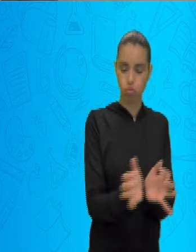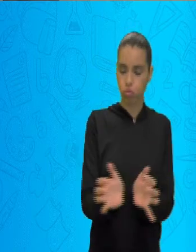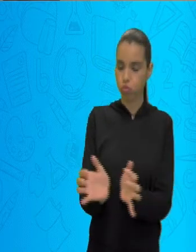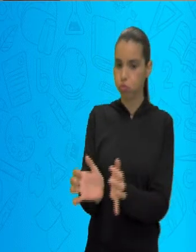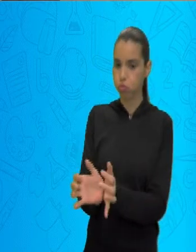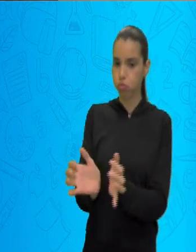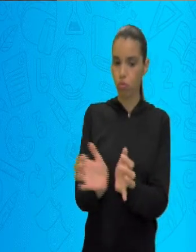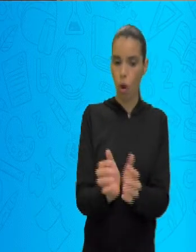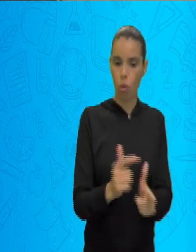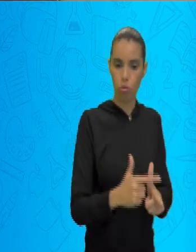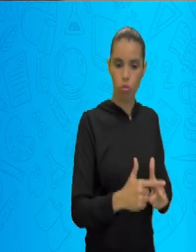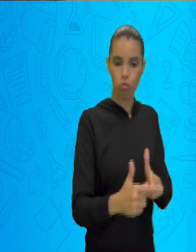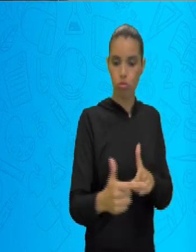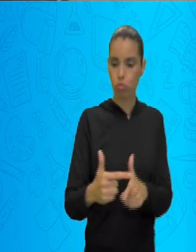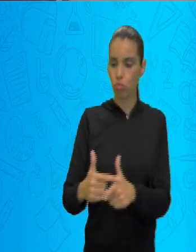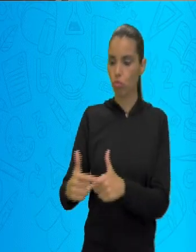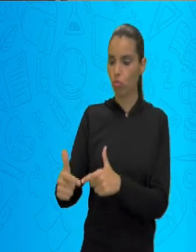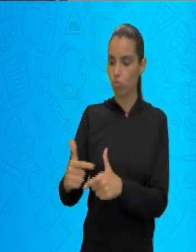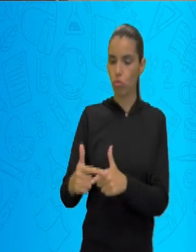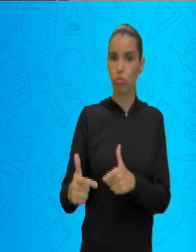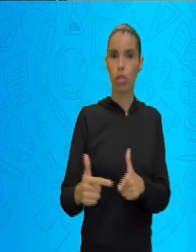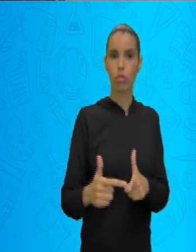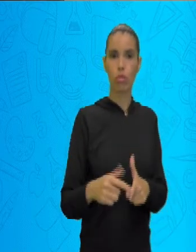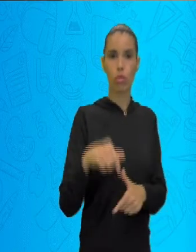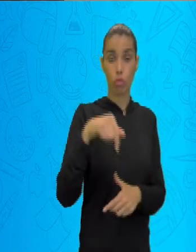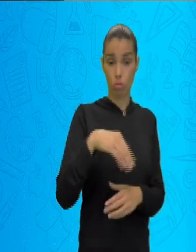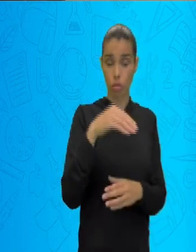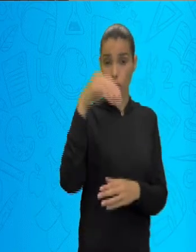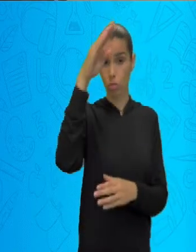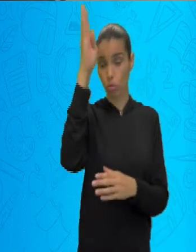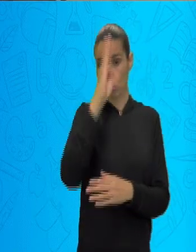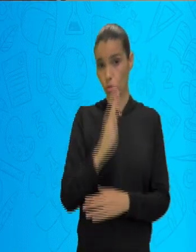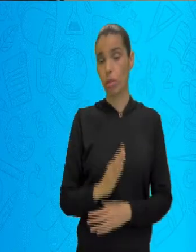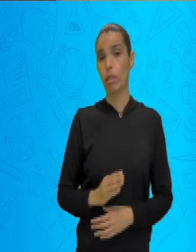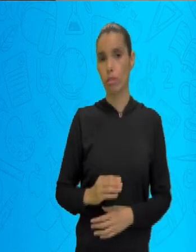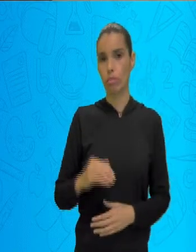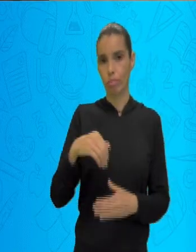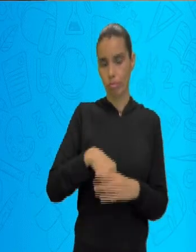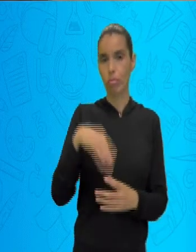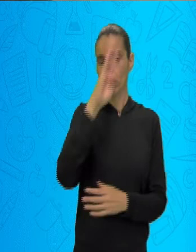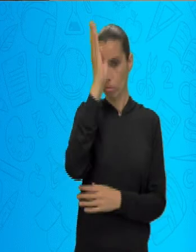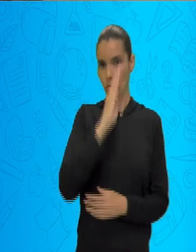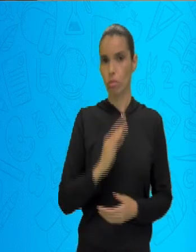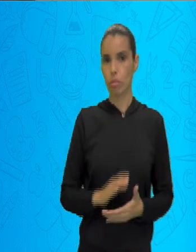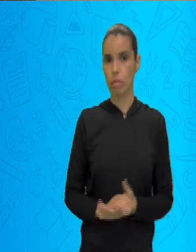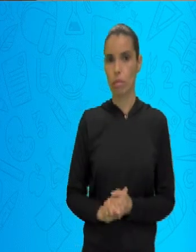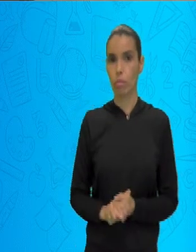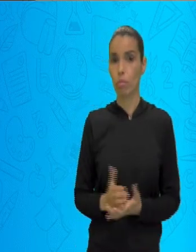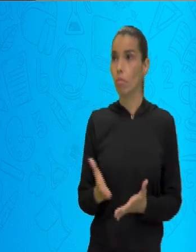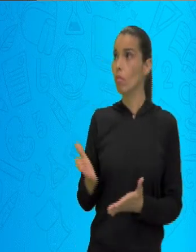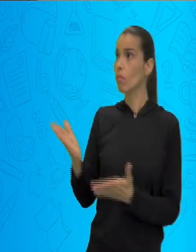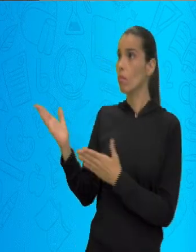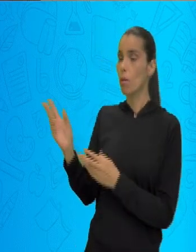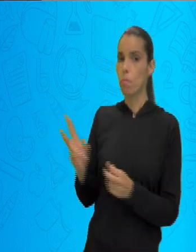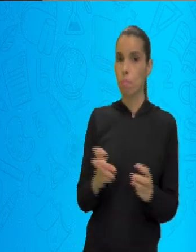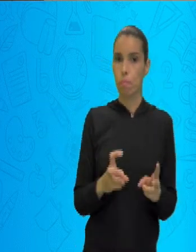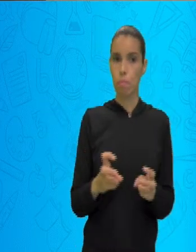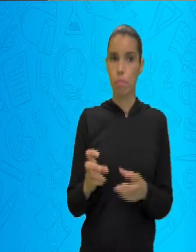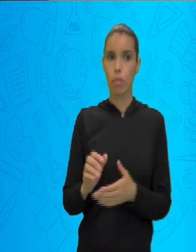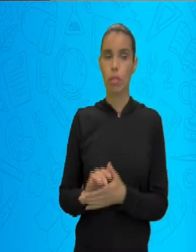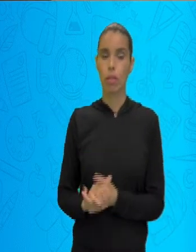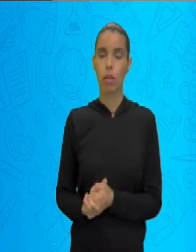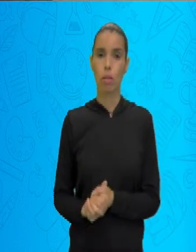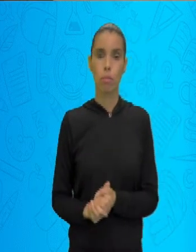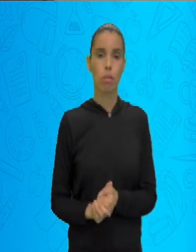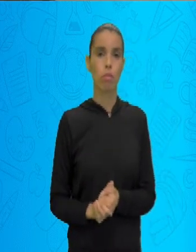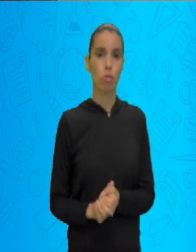a macro-região econômica. E aí, o Brasil foi dividido em três